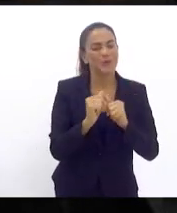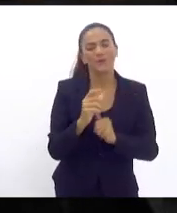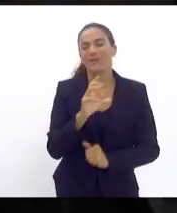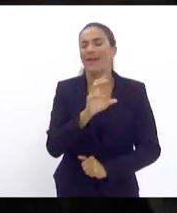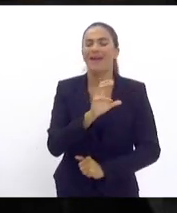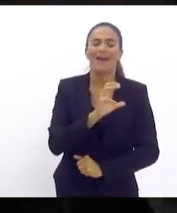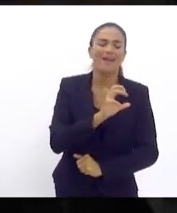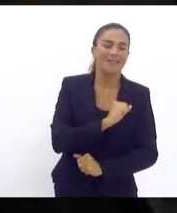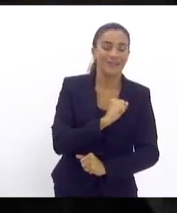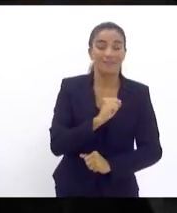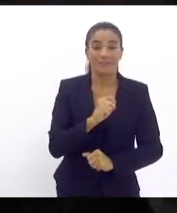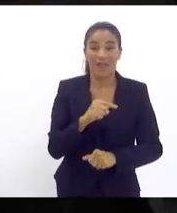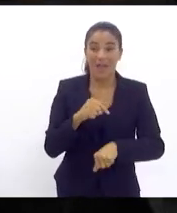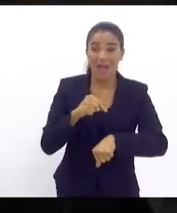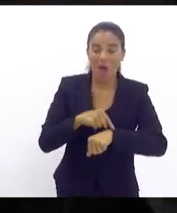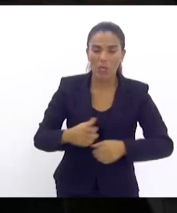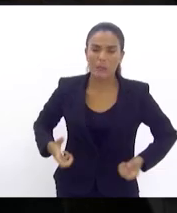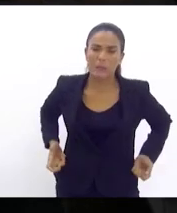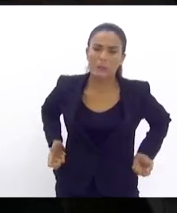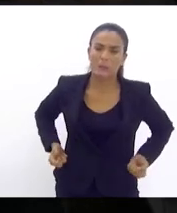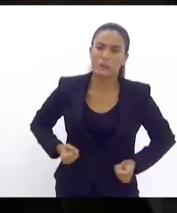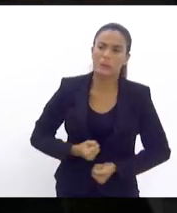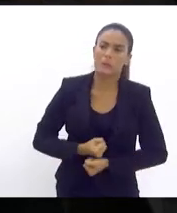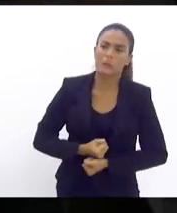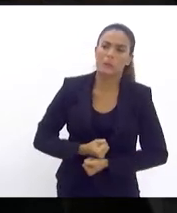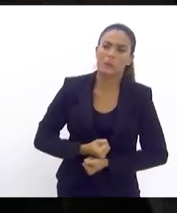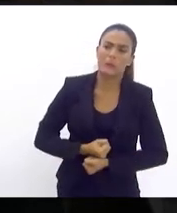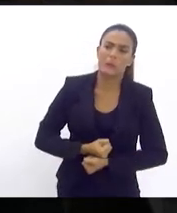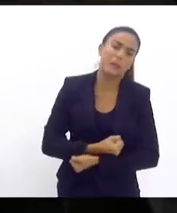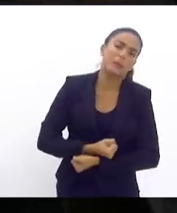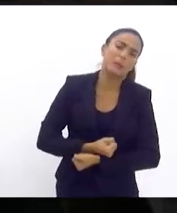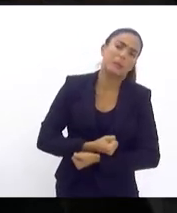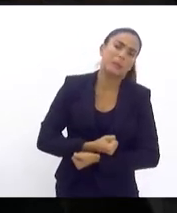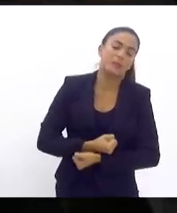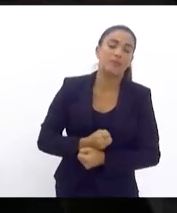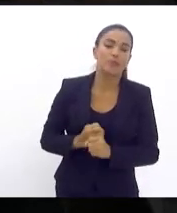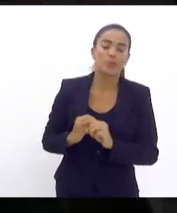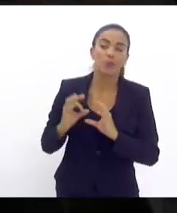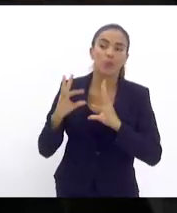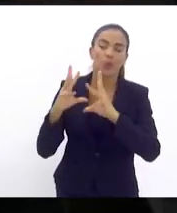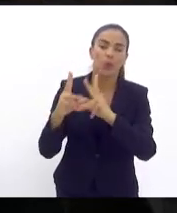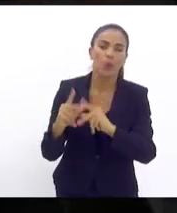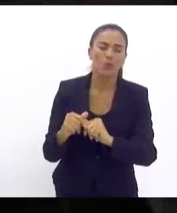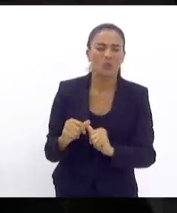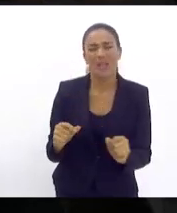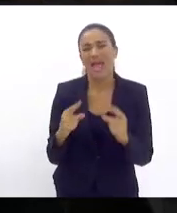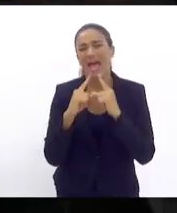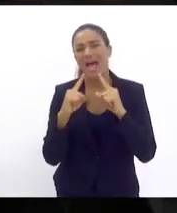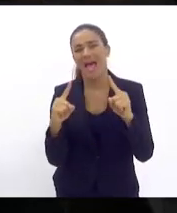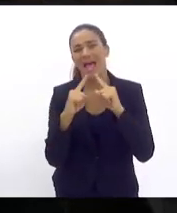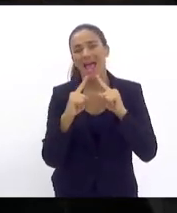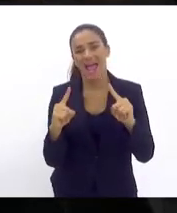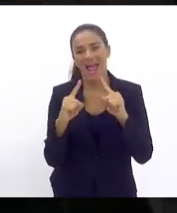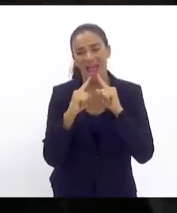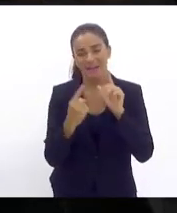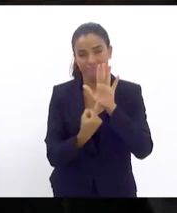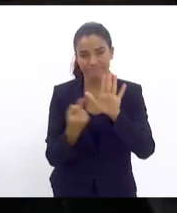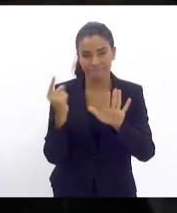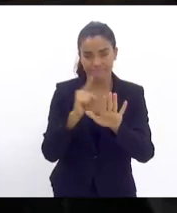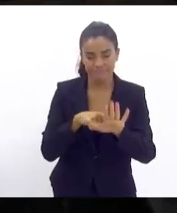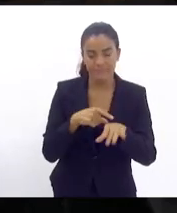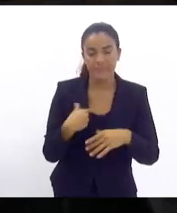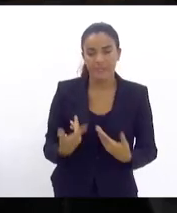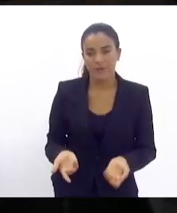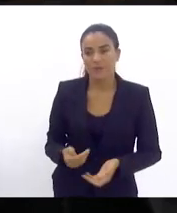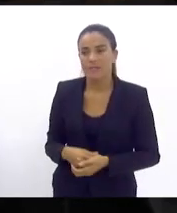Na hora de apertar o cinto, fica todo mundo cheio de pluridos. Eu queria dizer só